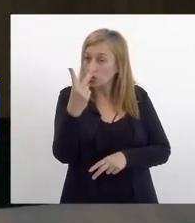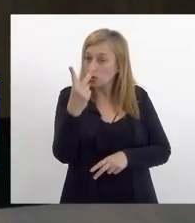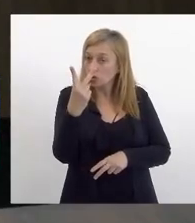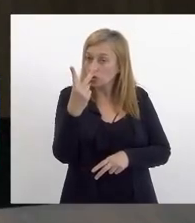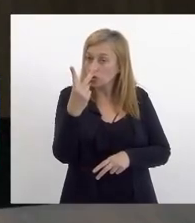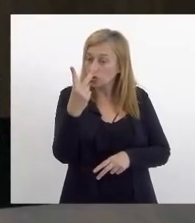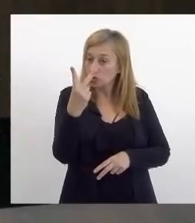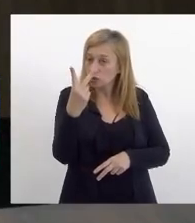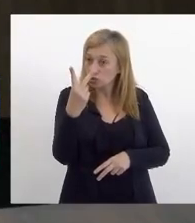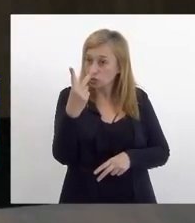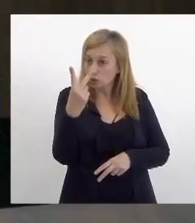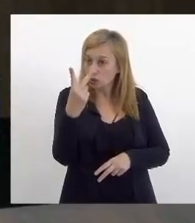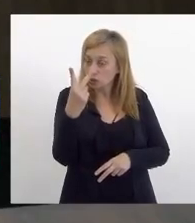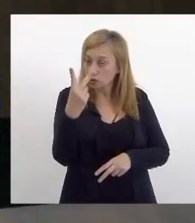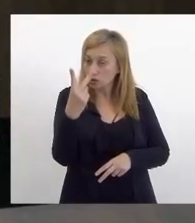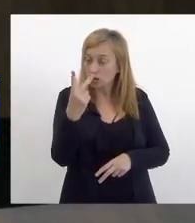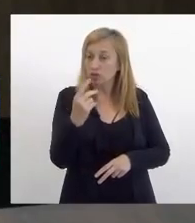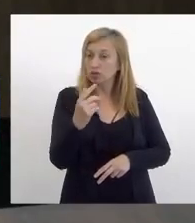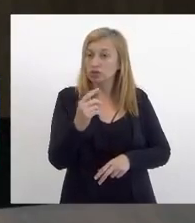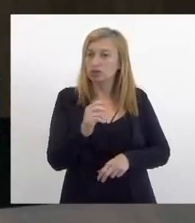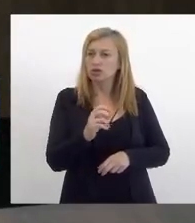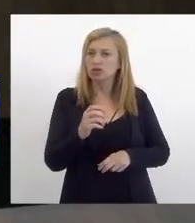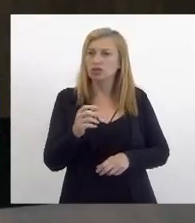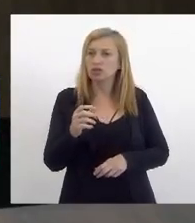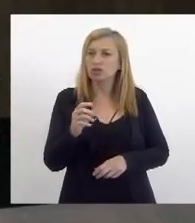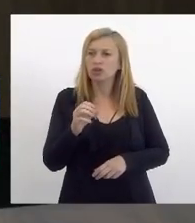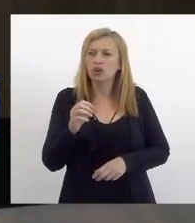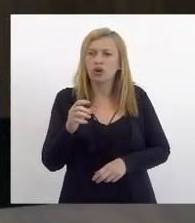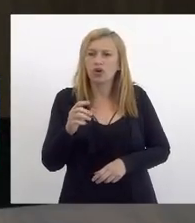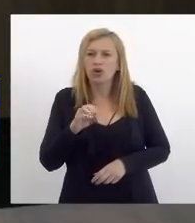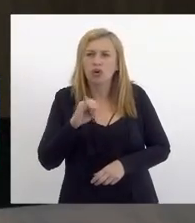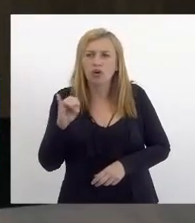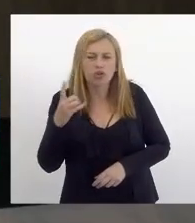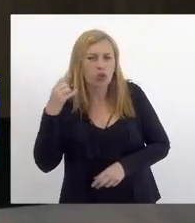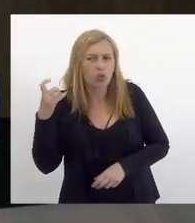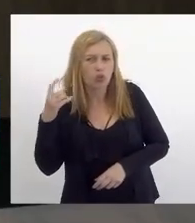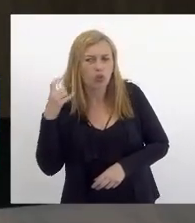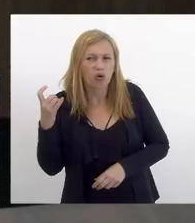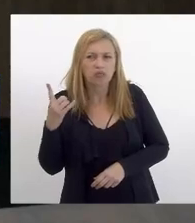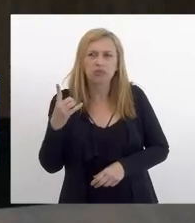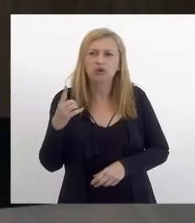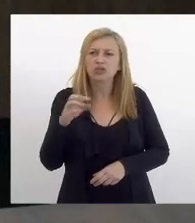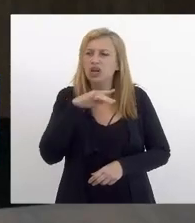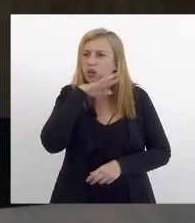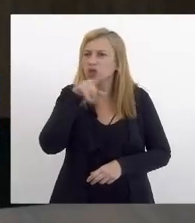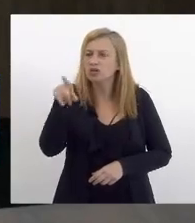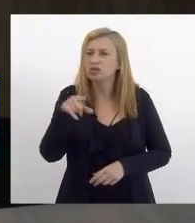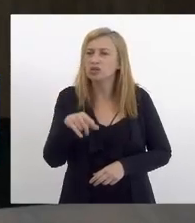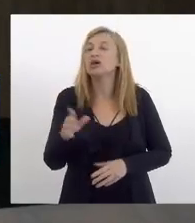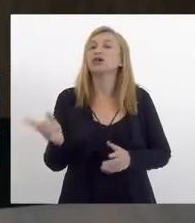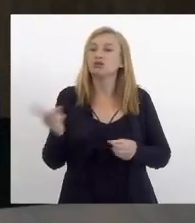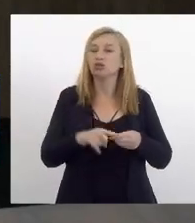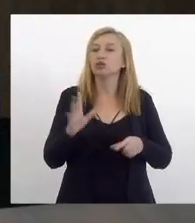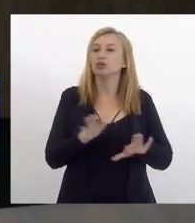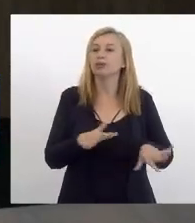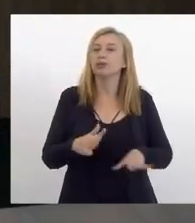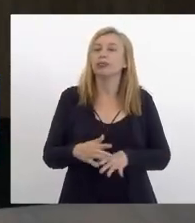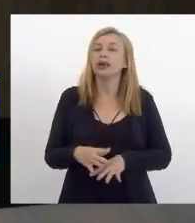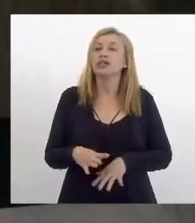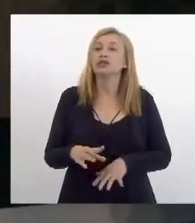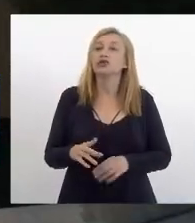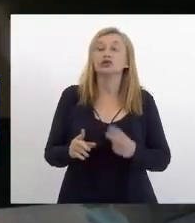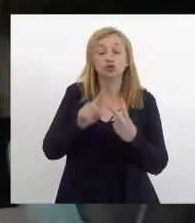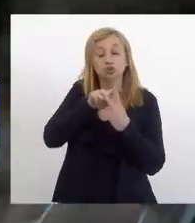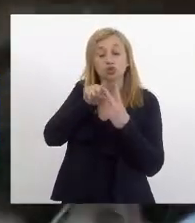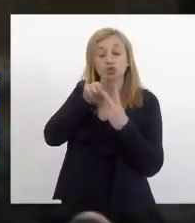alô tá tá fora aqui ó ó ó e tá abaixando baixou ah agora montou então nós